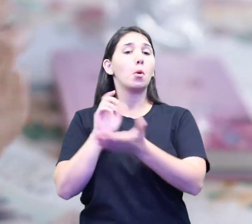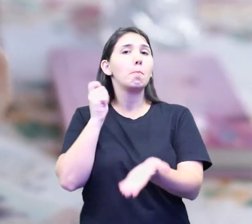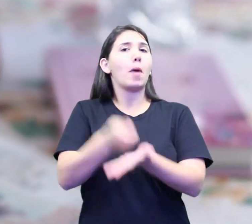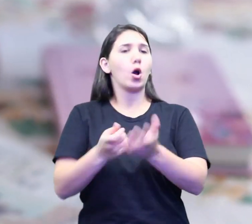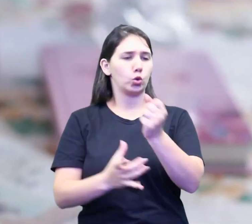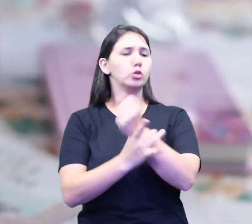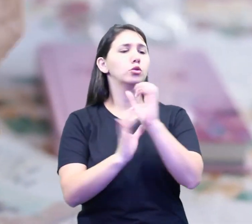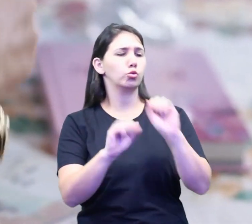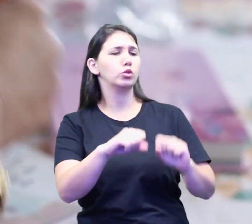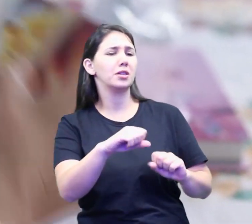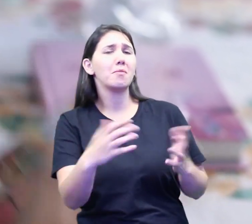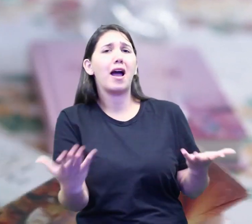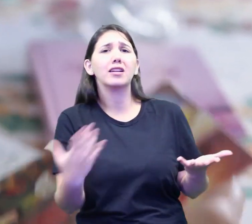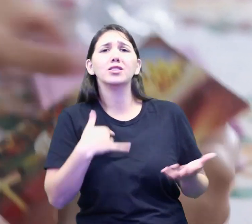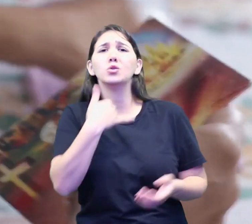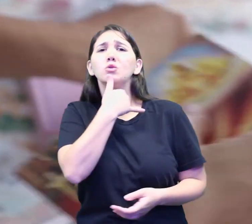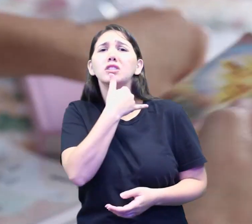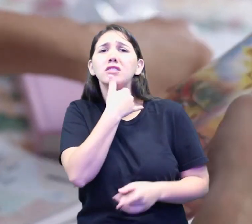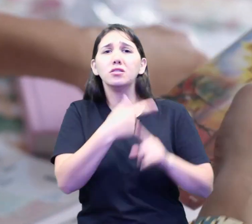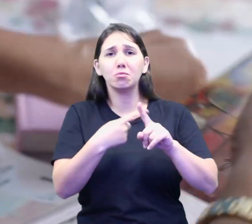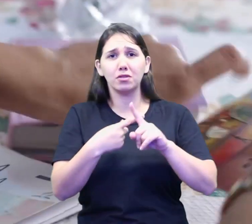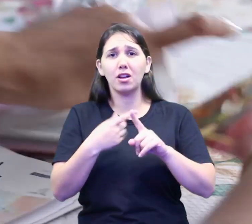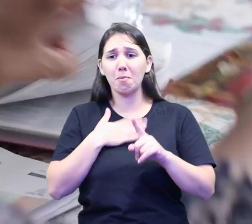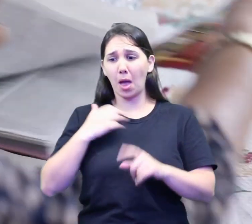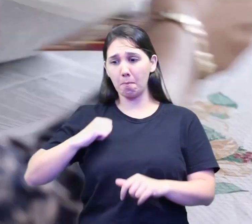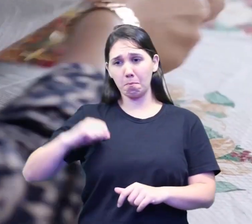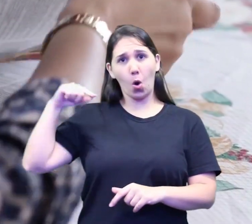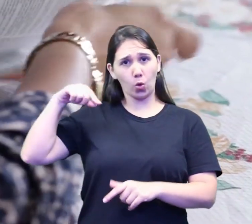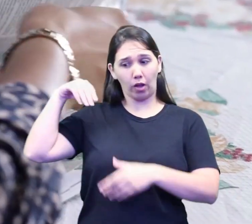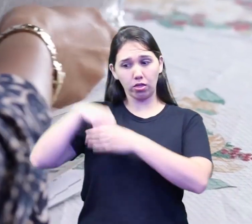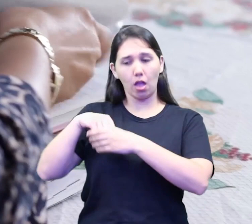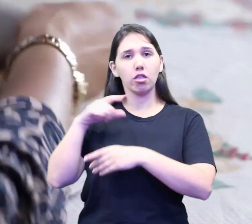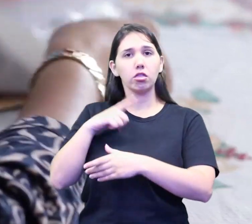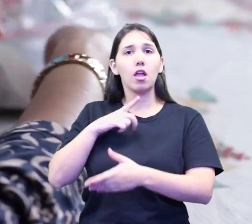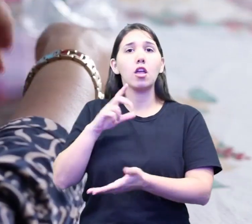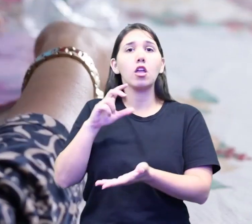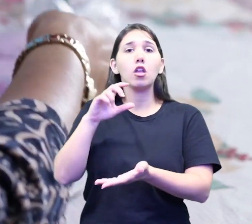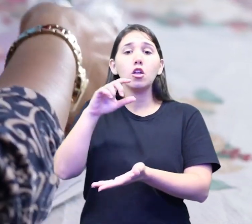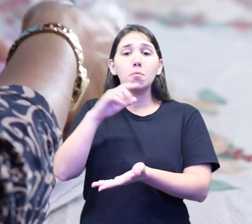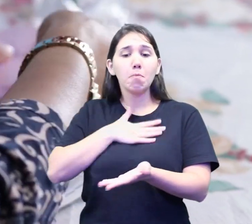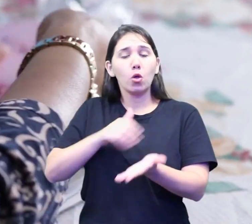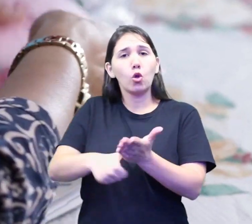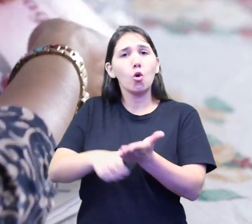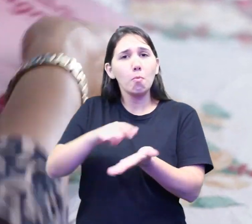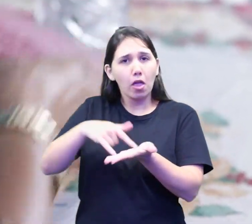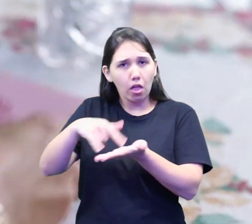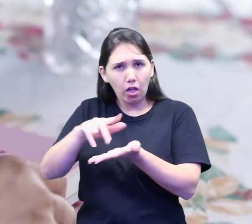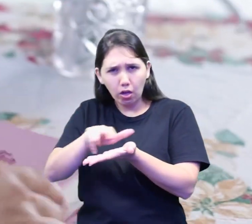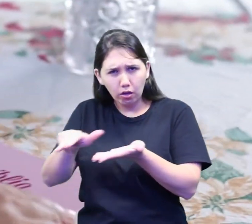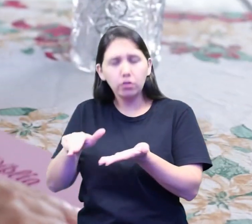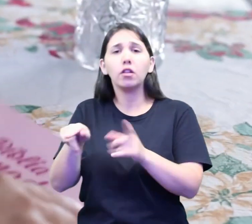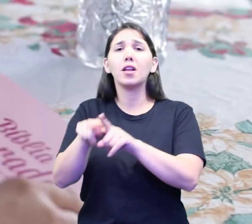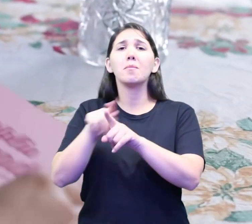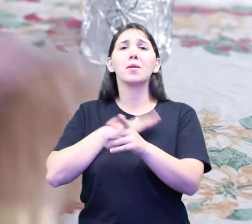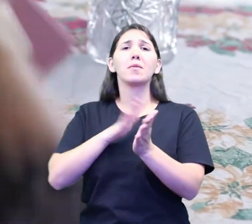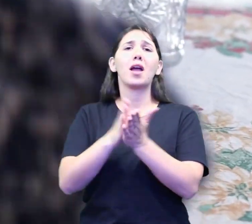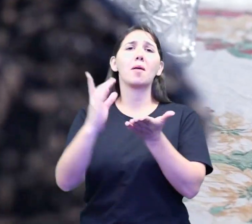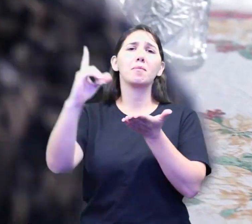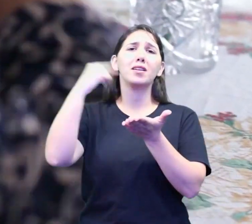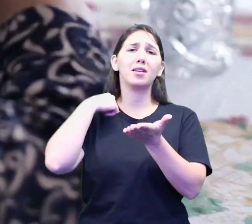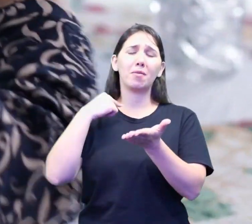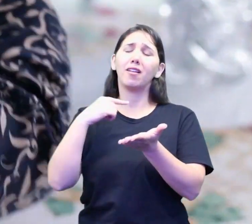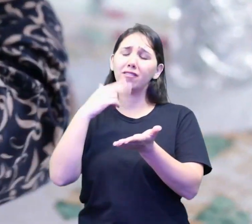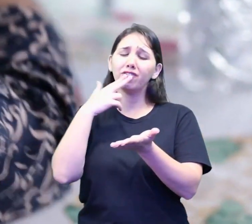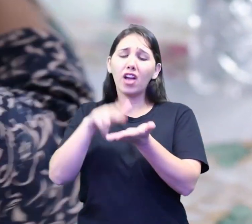Mas o mais triste de tudo é que dentro da minha bolsa estavam meus documentos, estava também a minha bíblia com meu